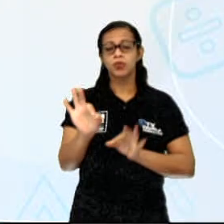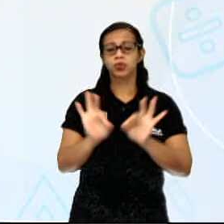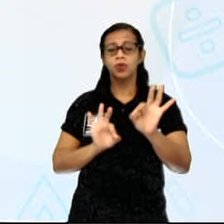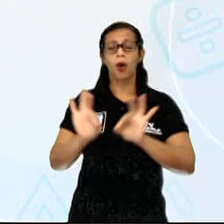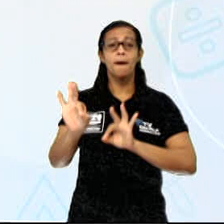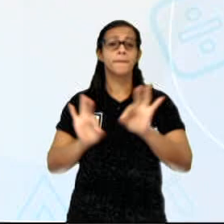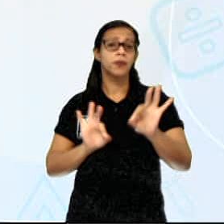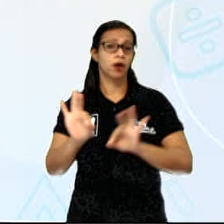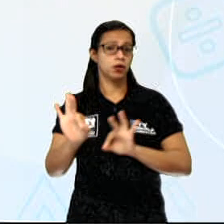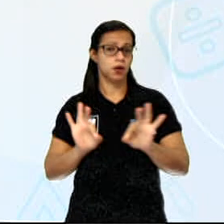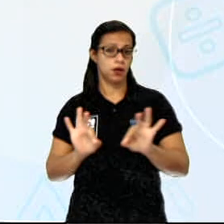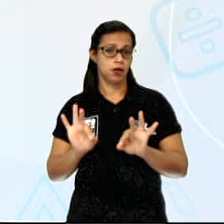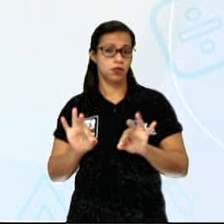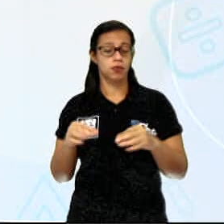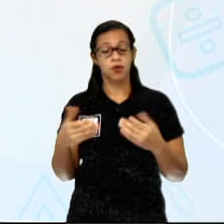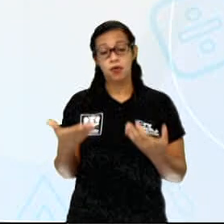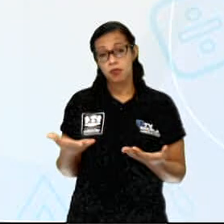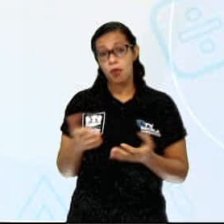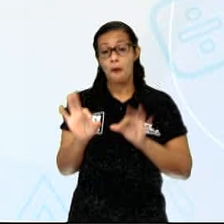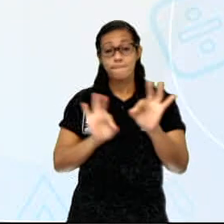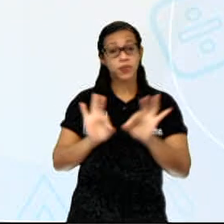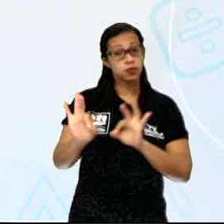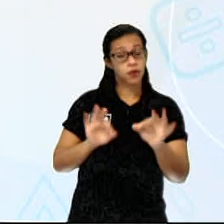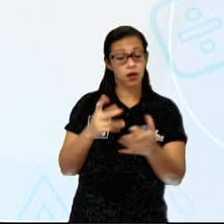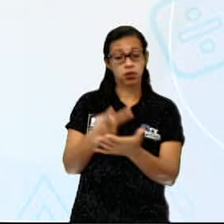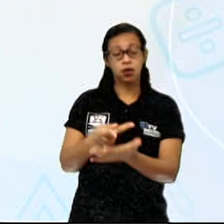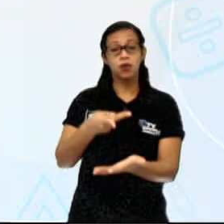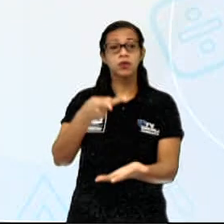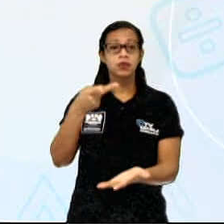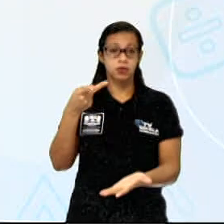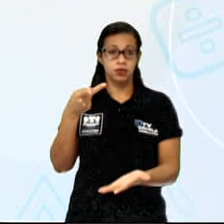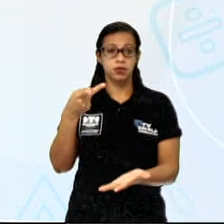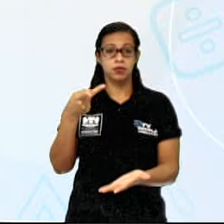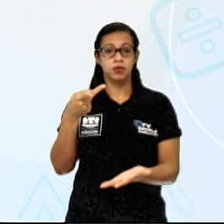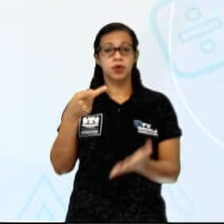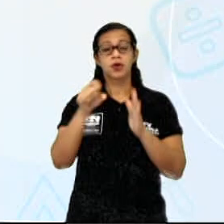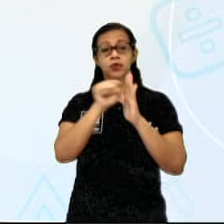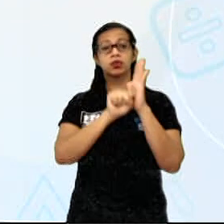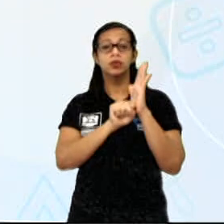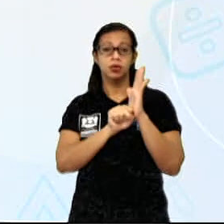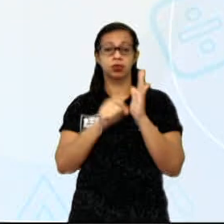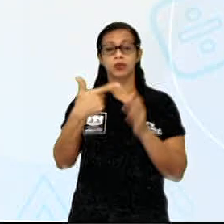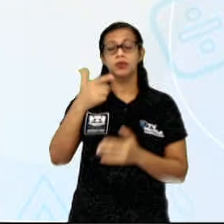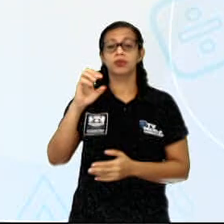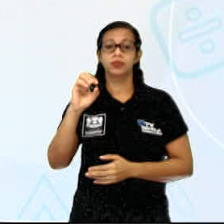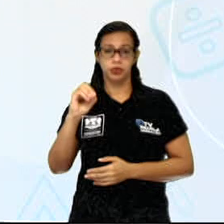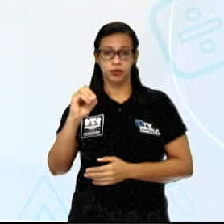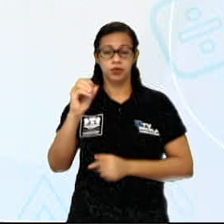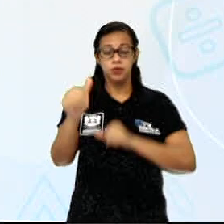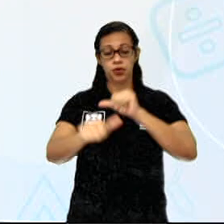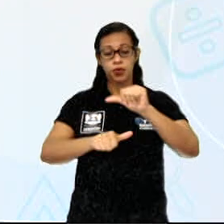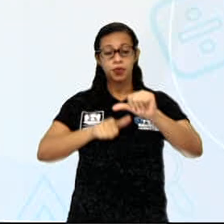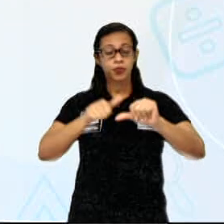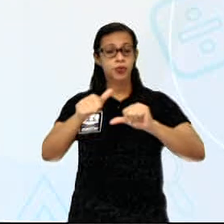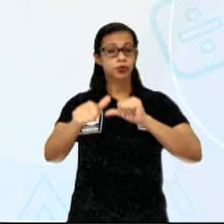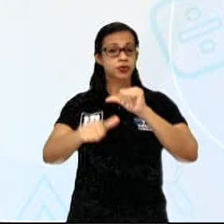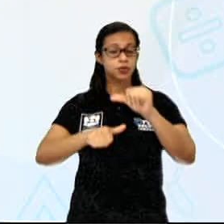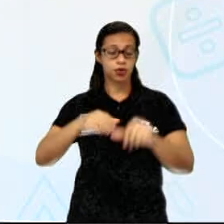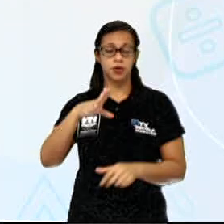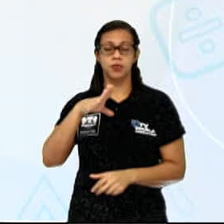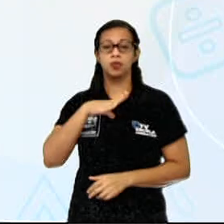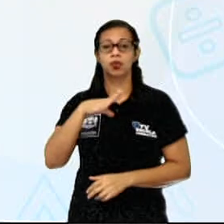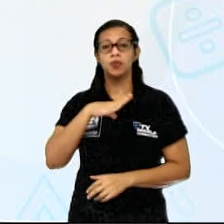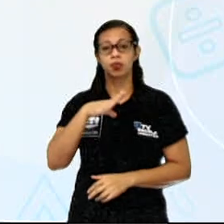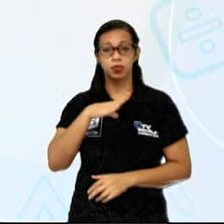primeiros anos do século XX, que buscavam trazer modificações nos centros urbanos, instalando